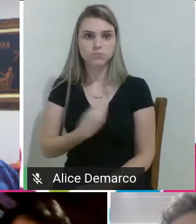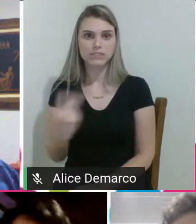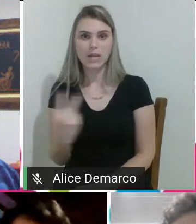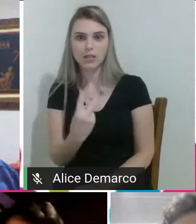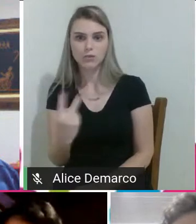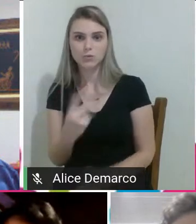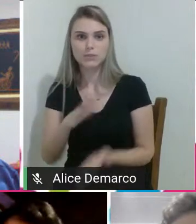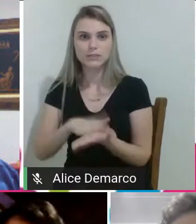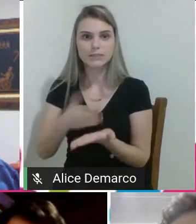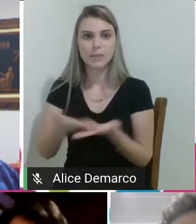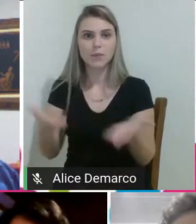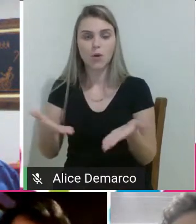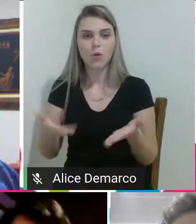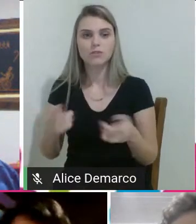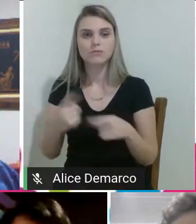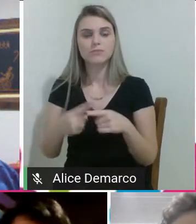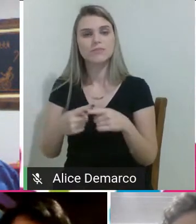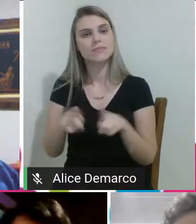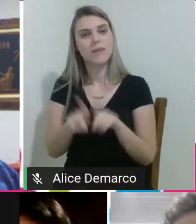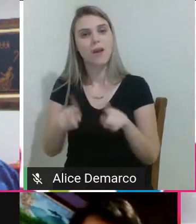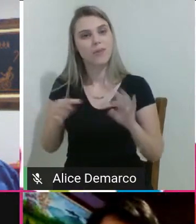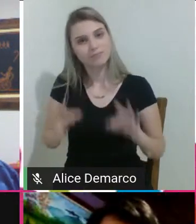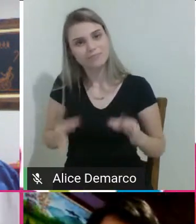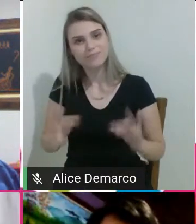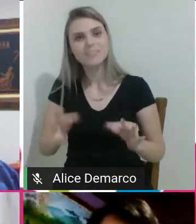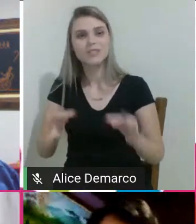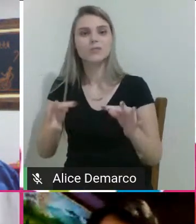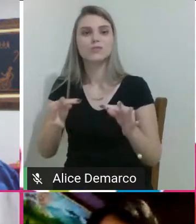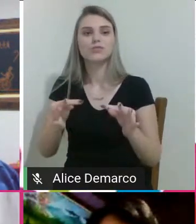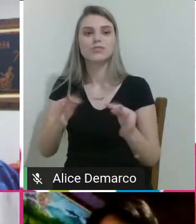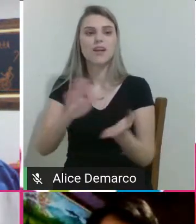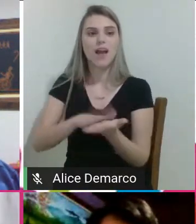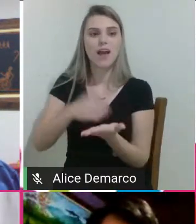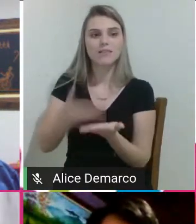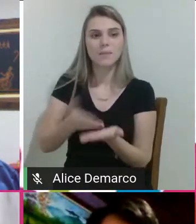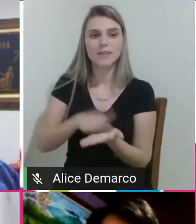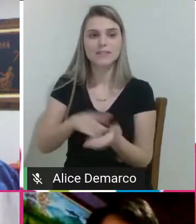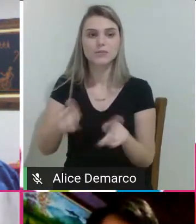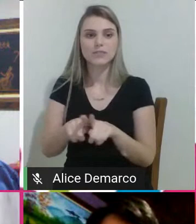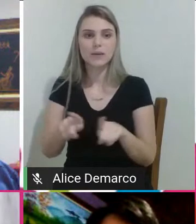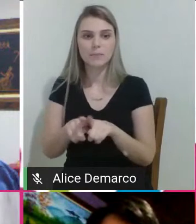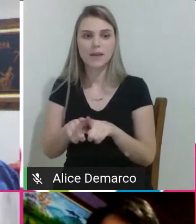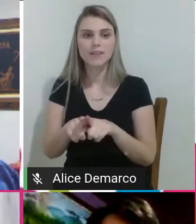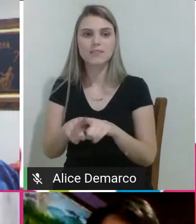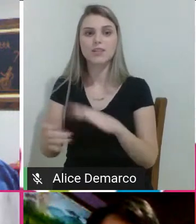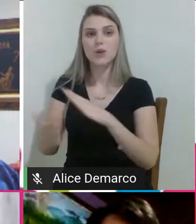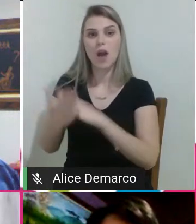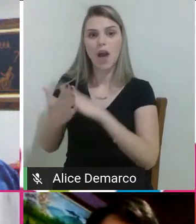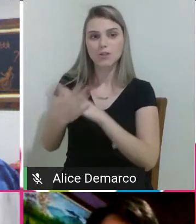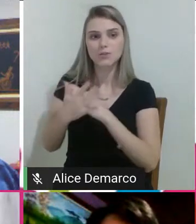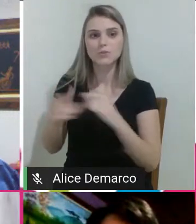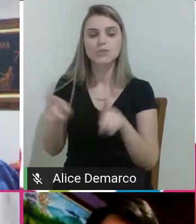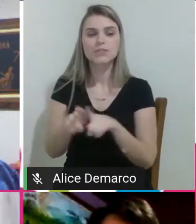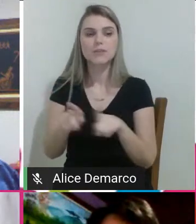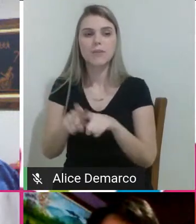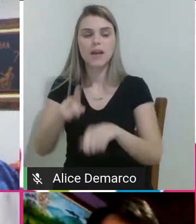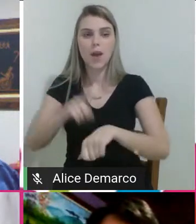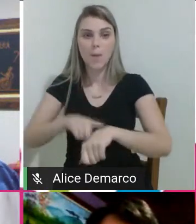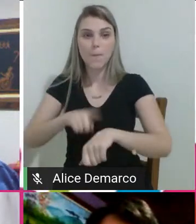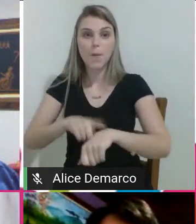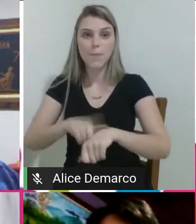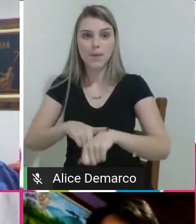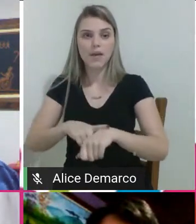Nessa tecnologia que também é, não é? A interpretação também nos ajuda, né? É nesse momento bastante